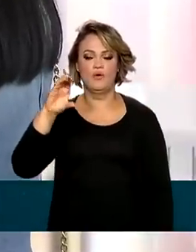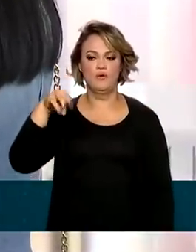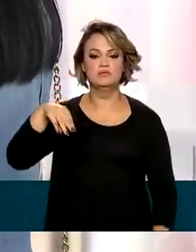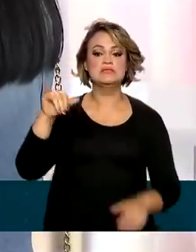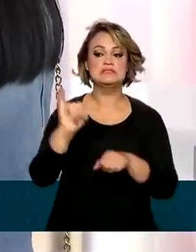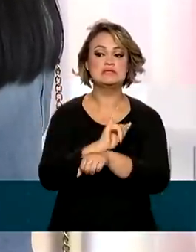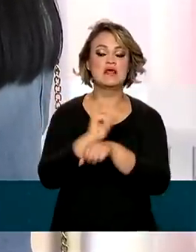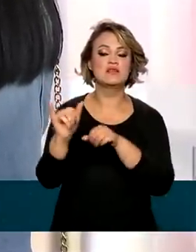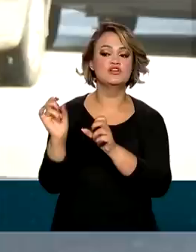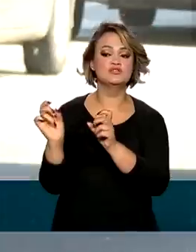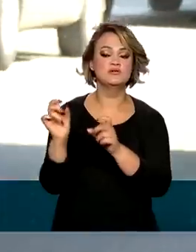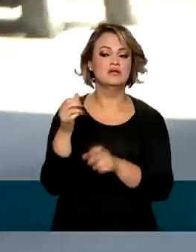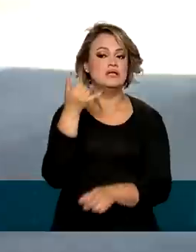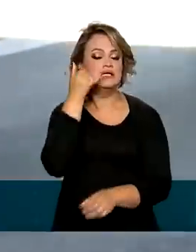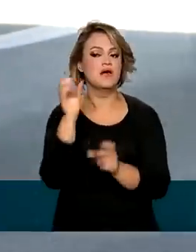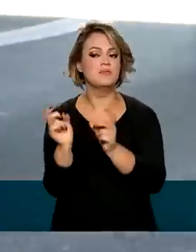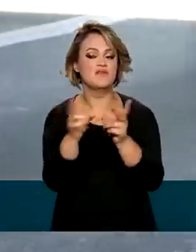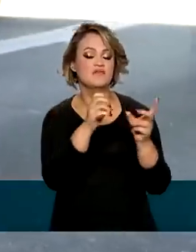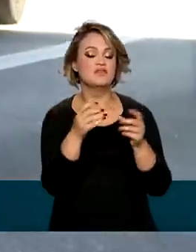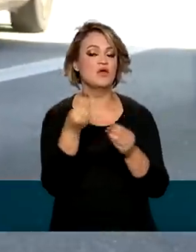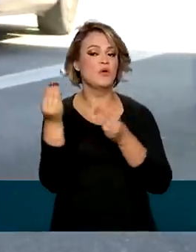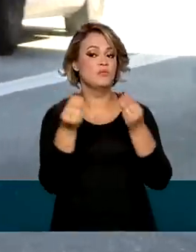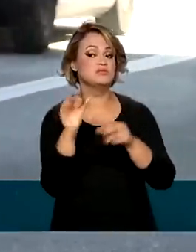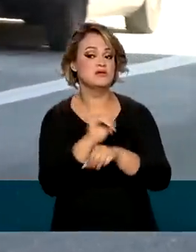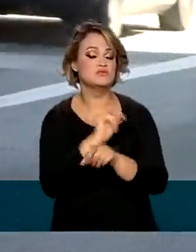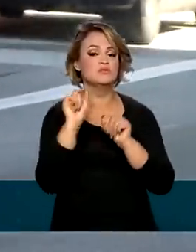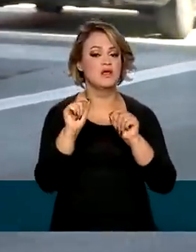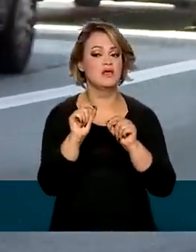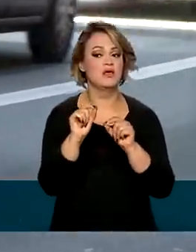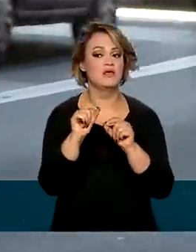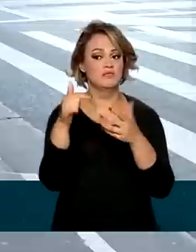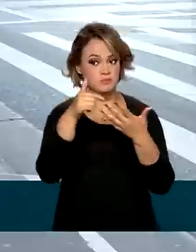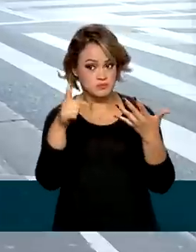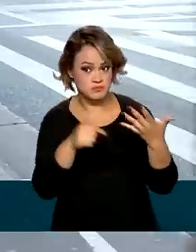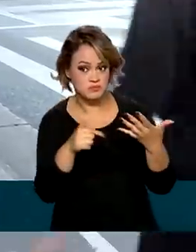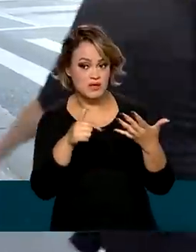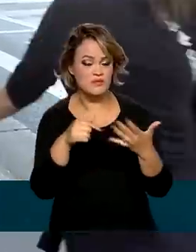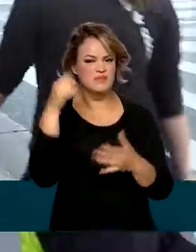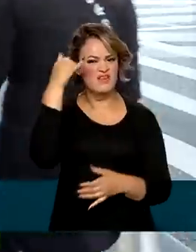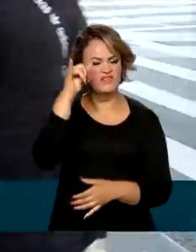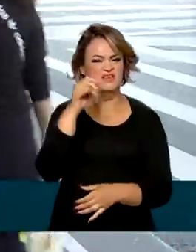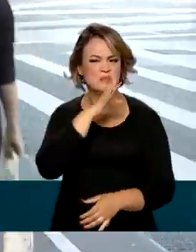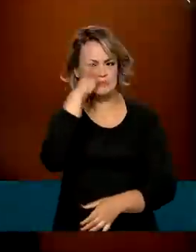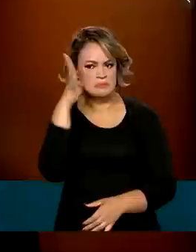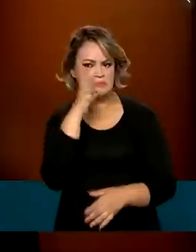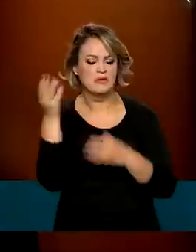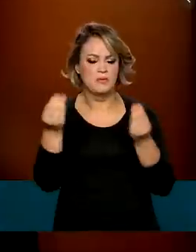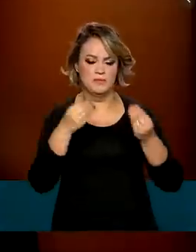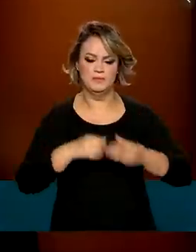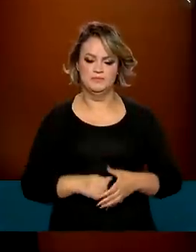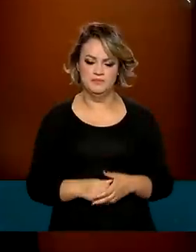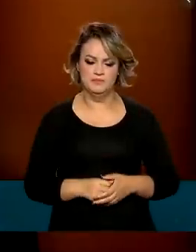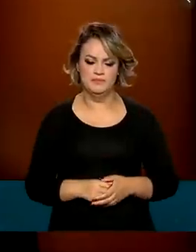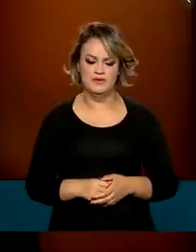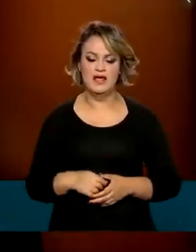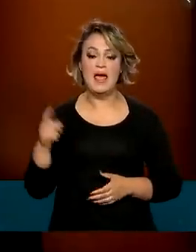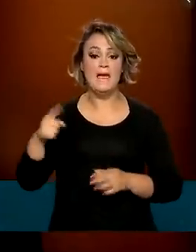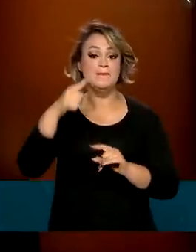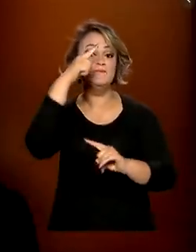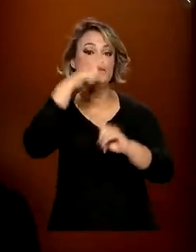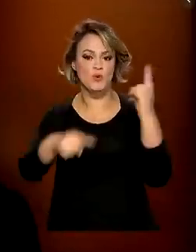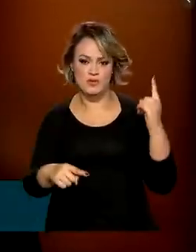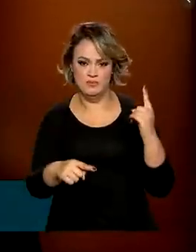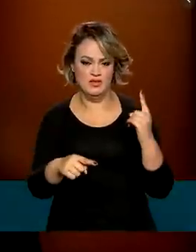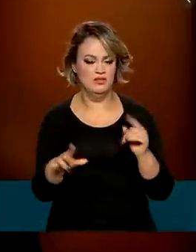nas vendas por telefone e comprovar a adoção de medidas de combate ao abuso. Não se trata de proibir o